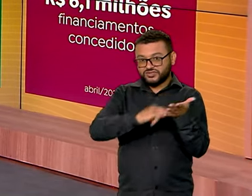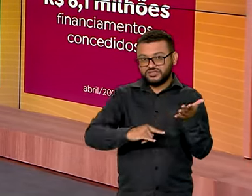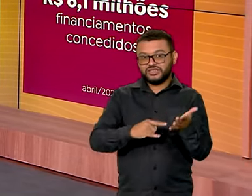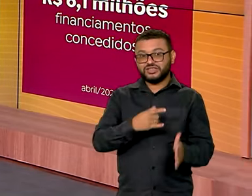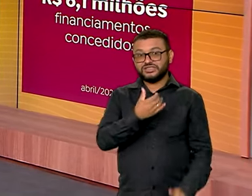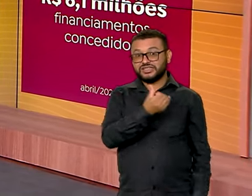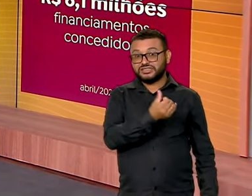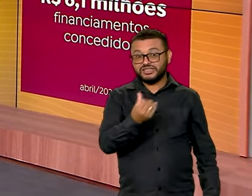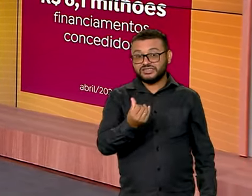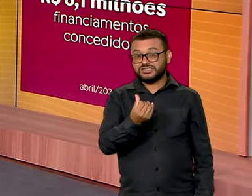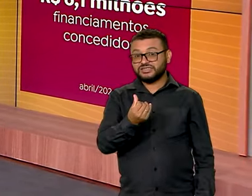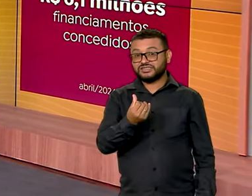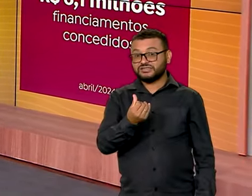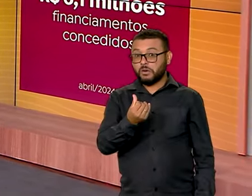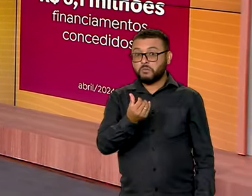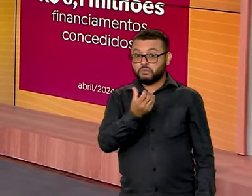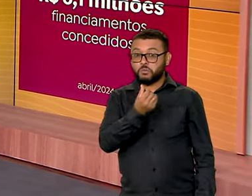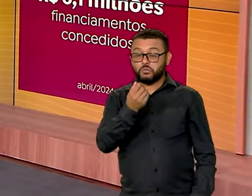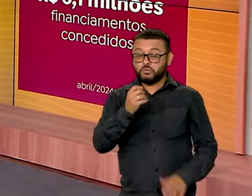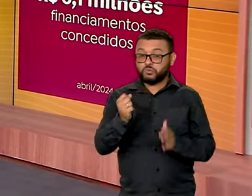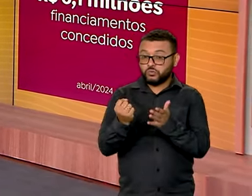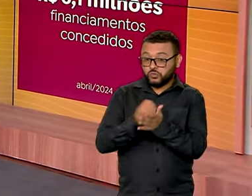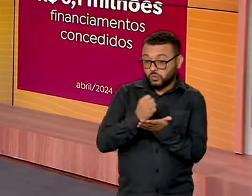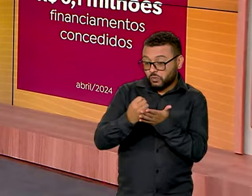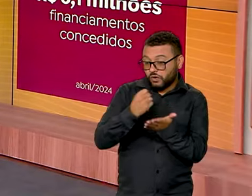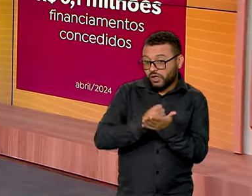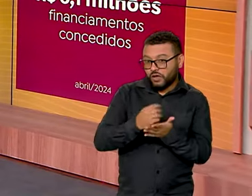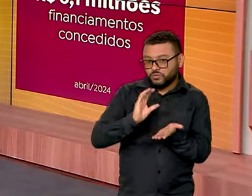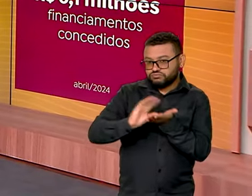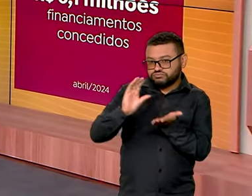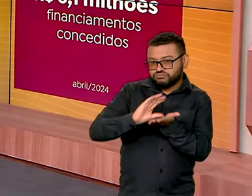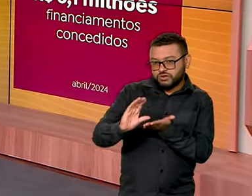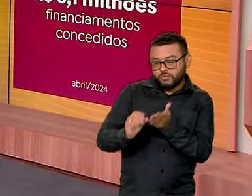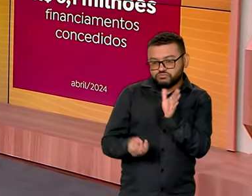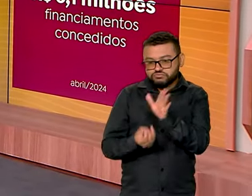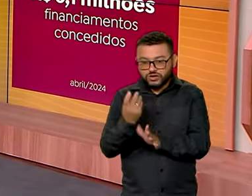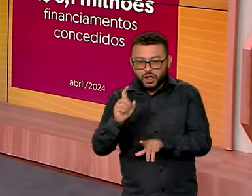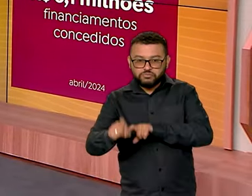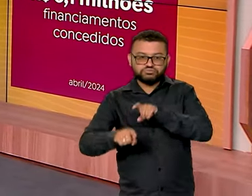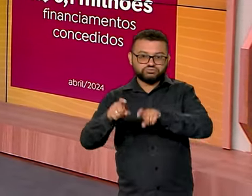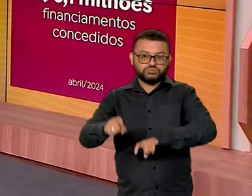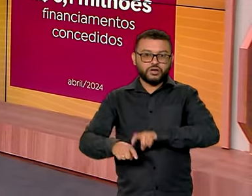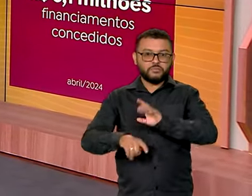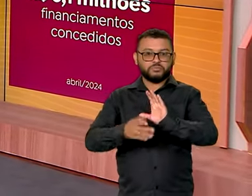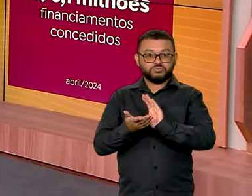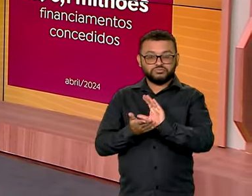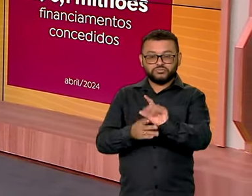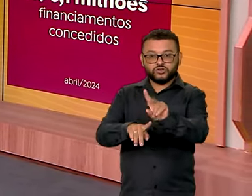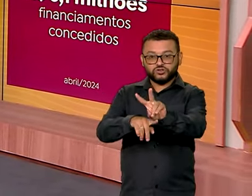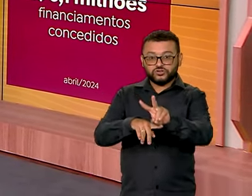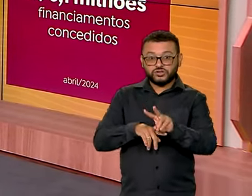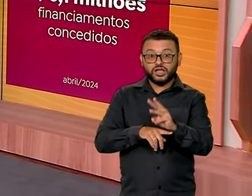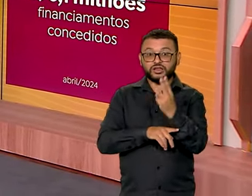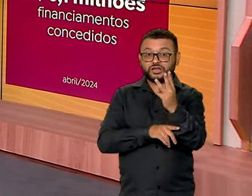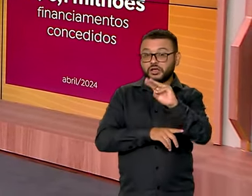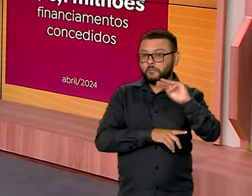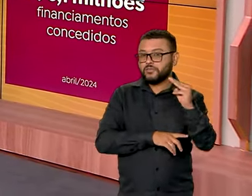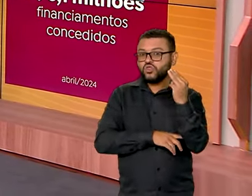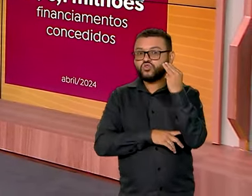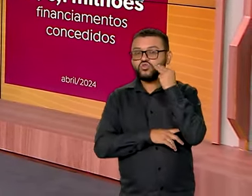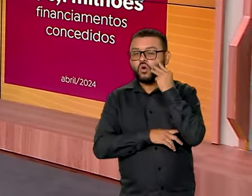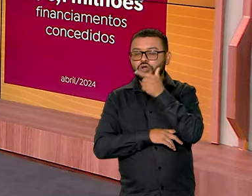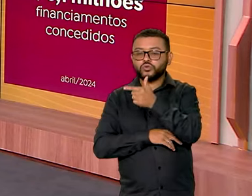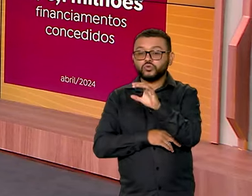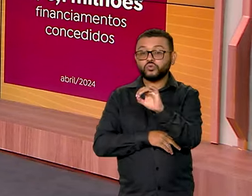novos contratos de financiamento da produção. Os créditos já liberados chegam a 3 milhões e 200